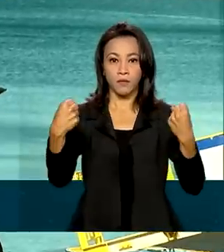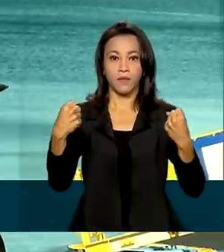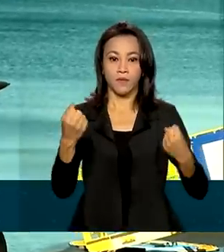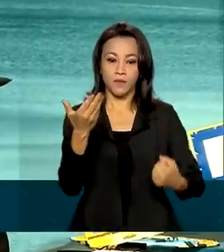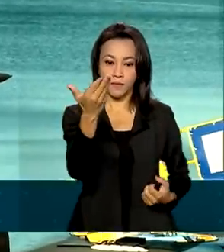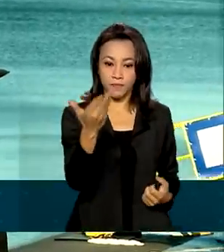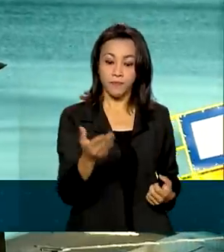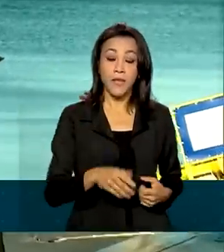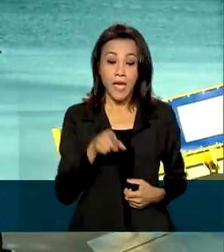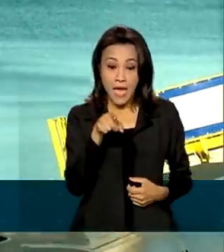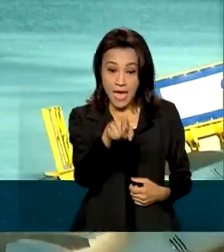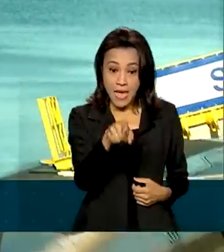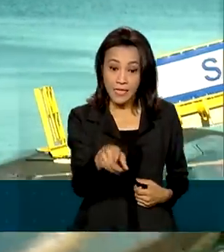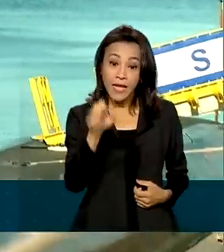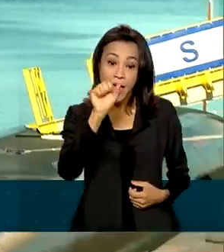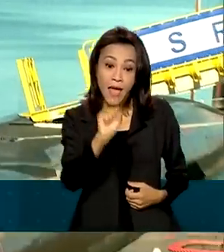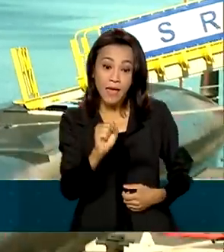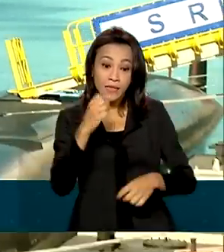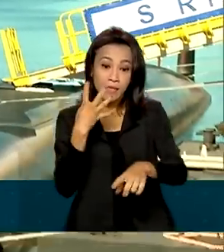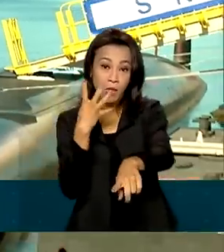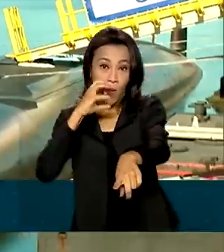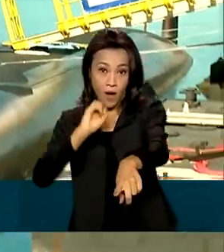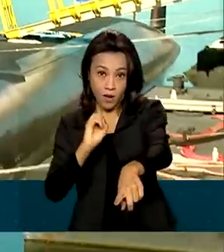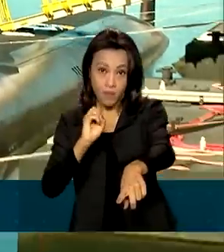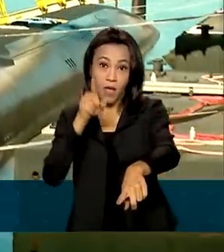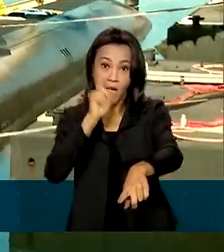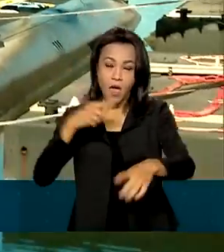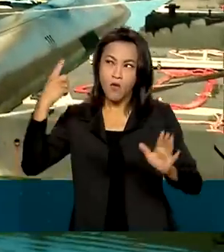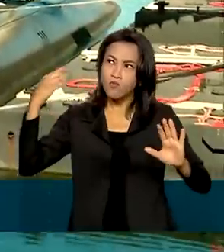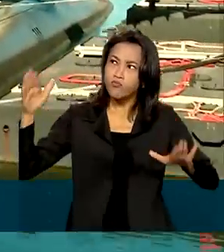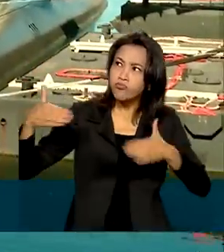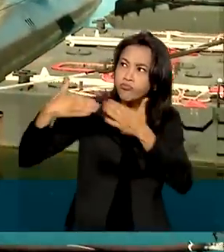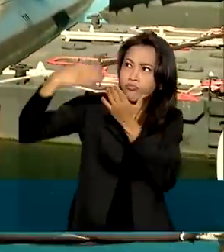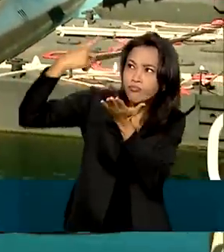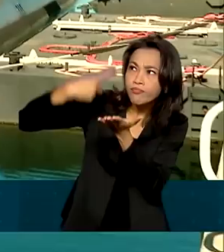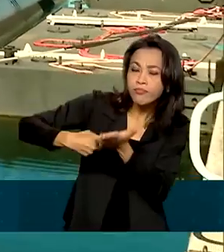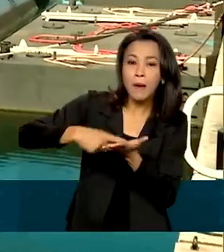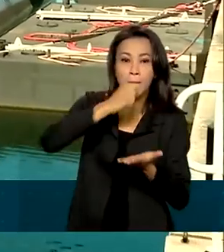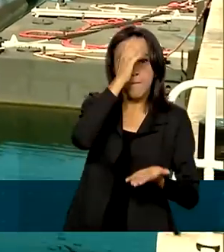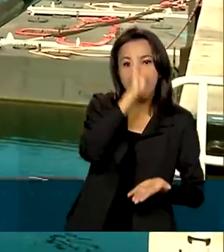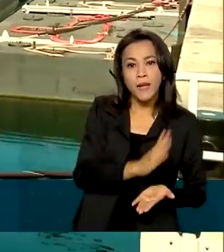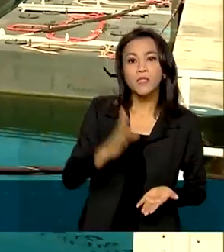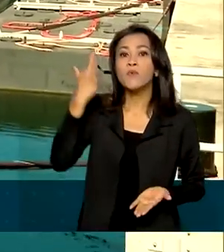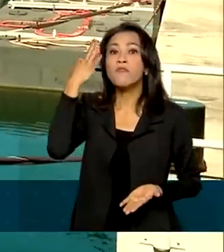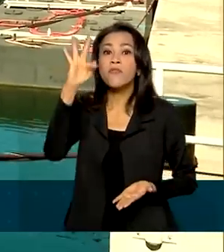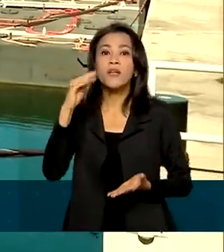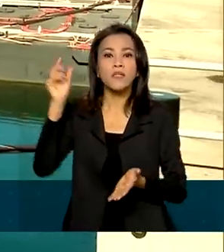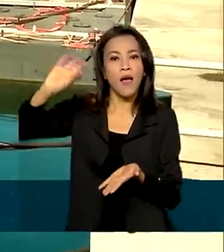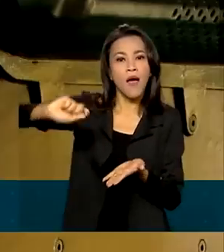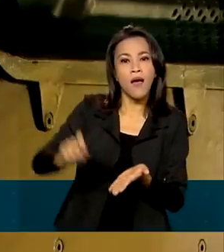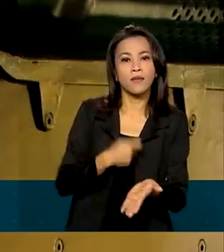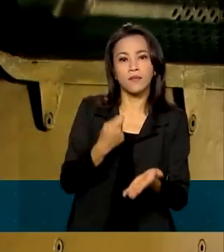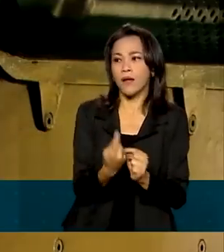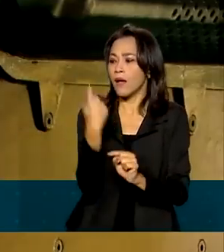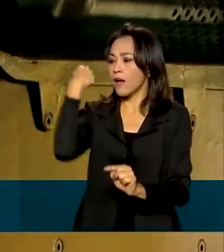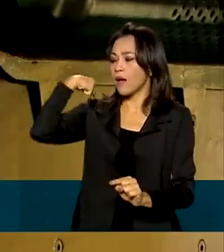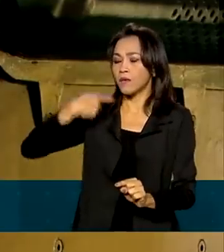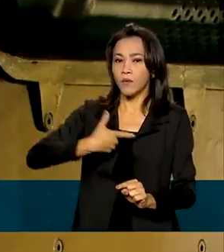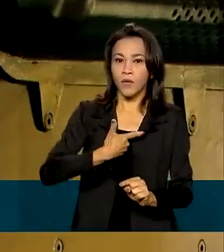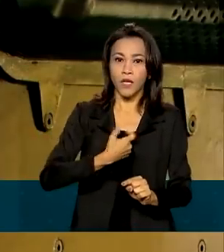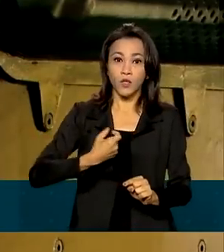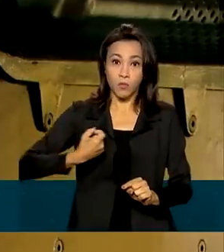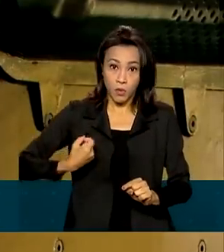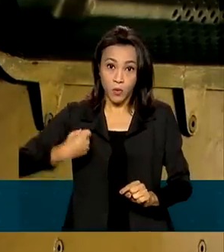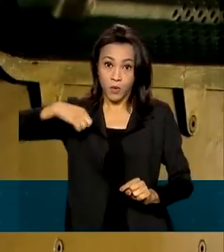O S-40 Riachuelo é fruto de acordo militar entre Brasil e França, assinado em 2009. O submarino foi